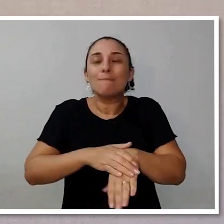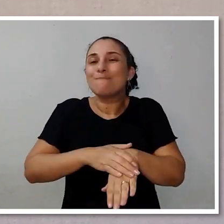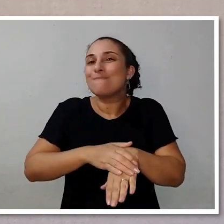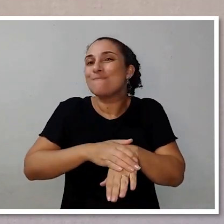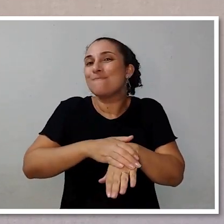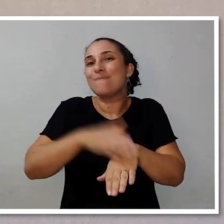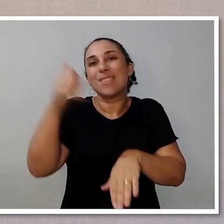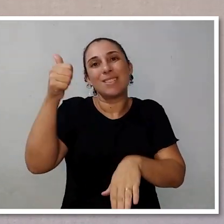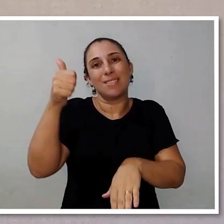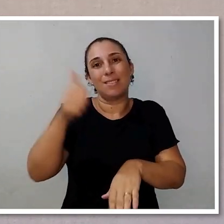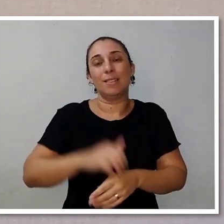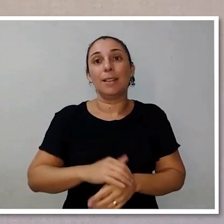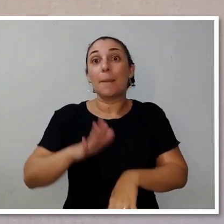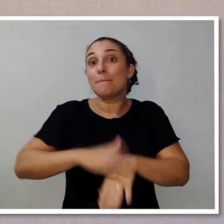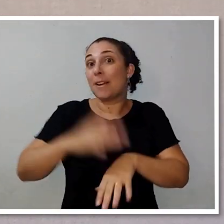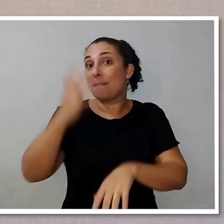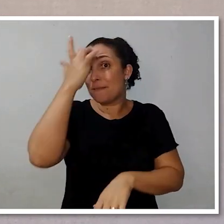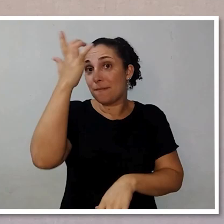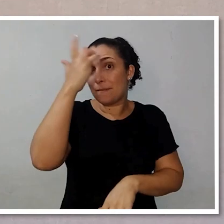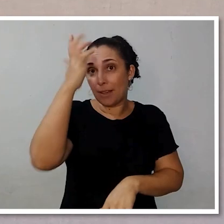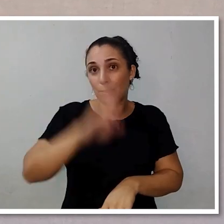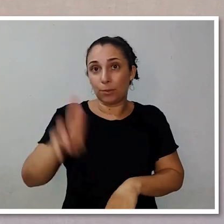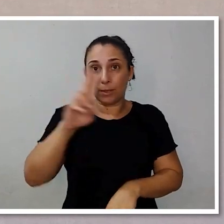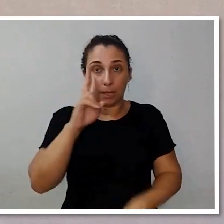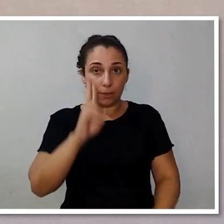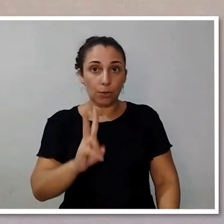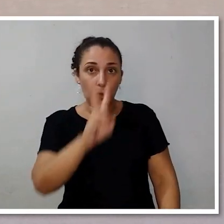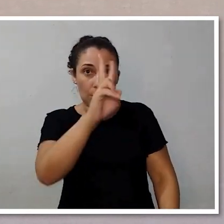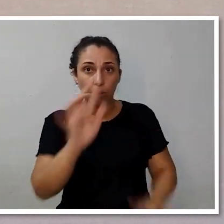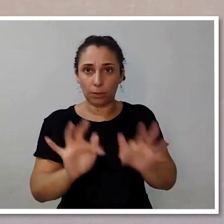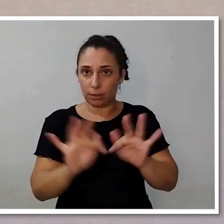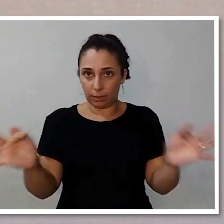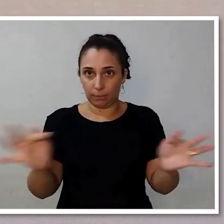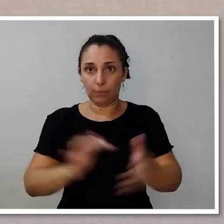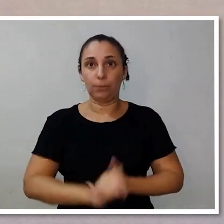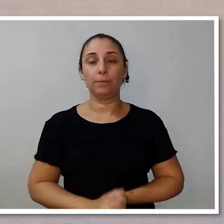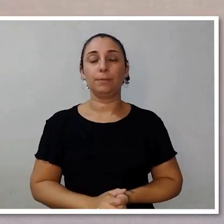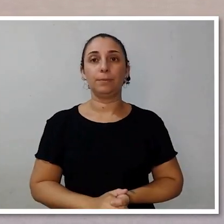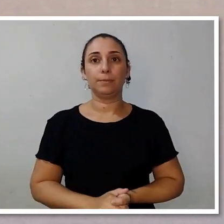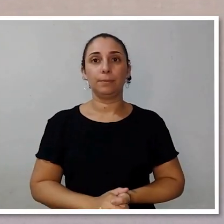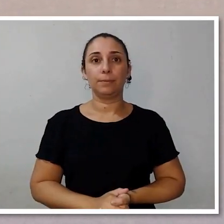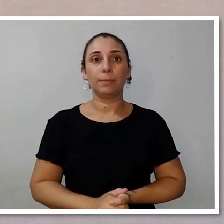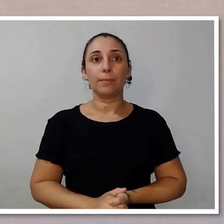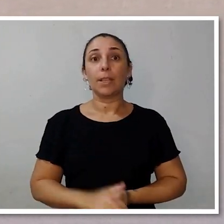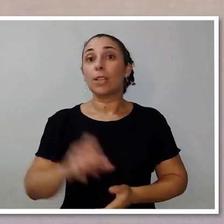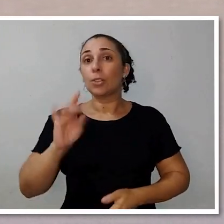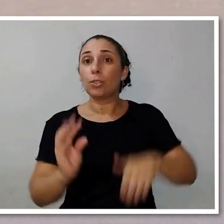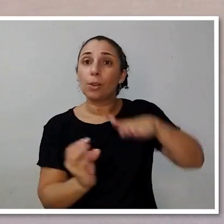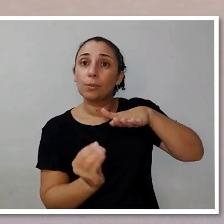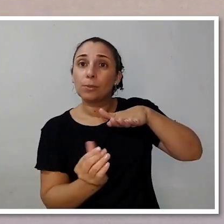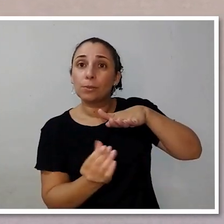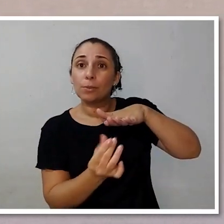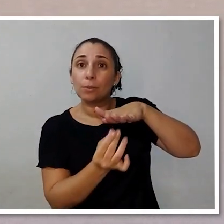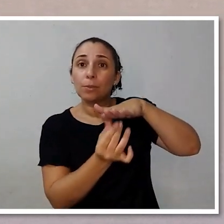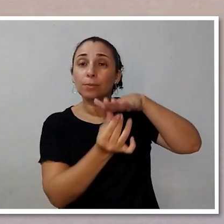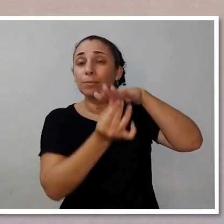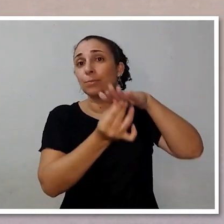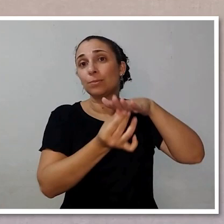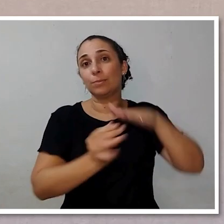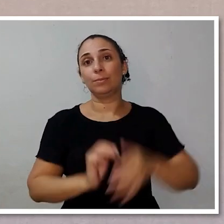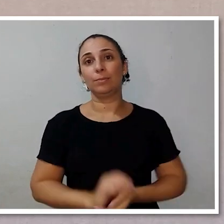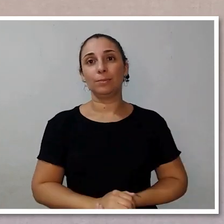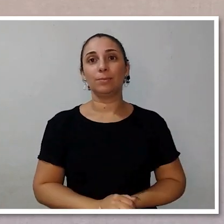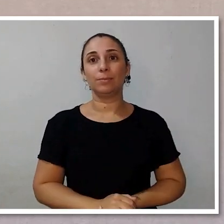assim, é a, para mim, é a mais versátil de todas. A mais fácil de utilizar. Olha como que é simples. Você tá racha ela aqui.